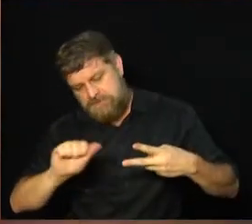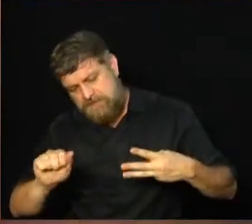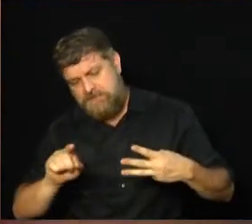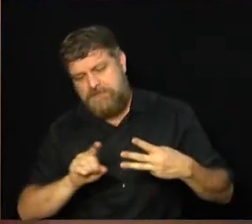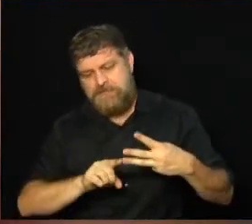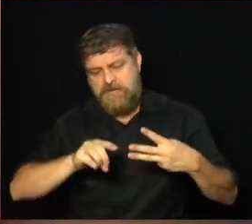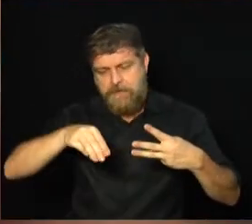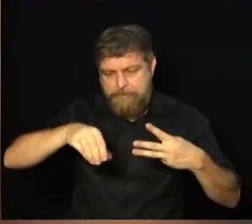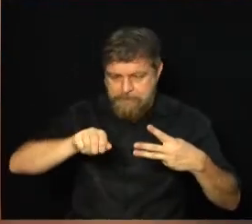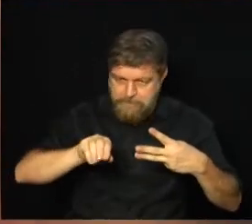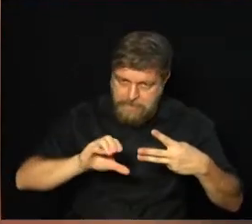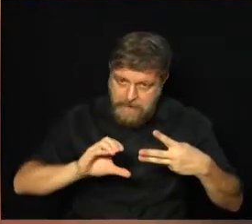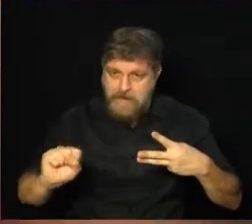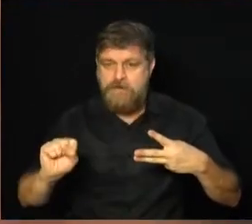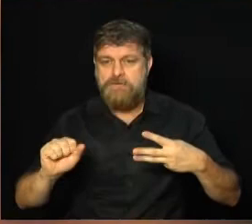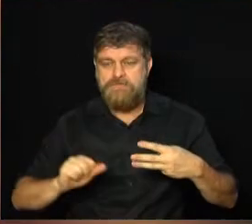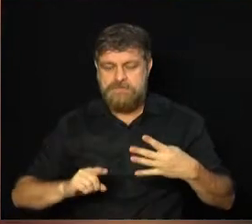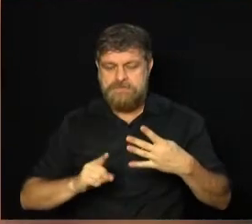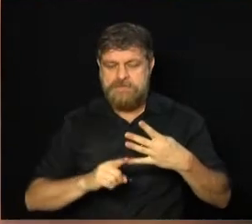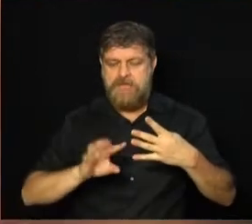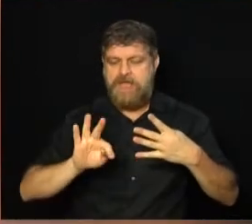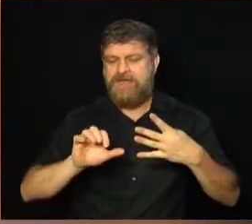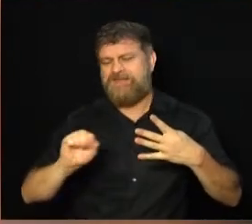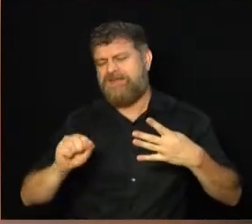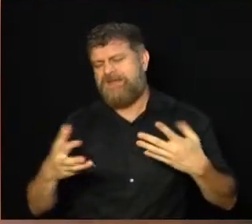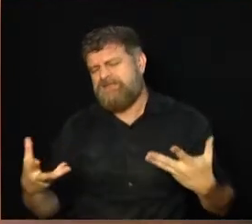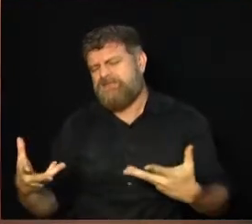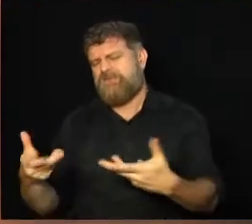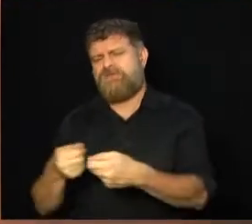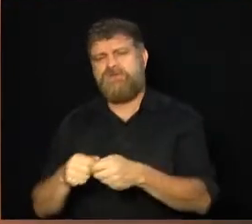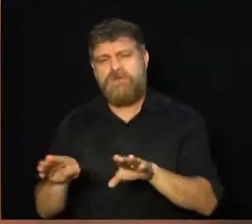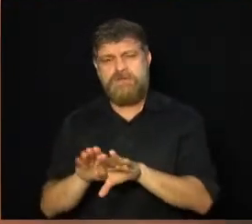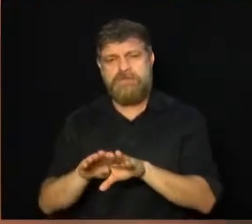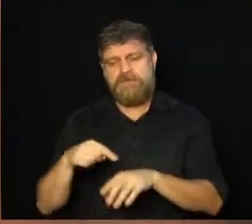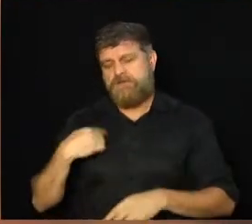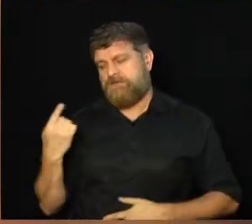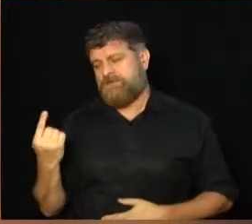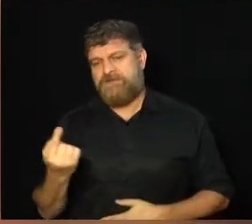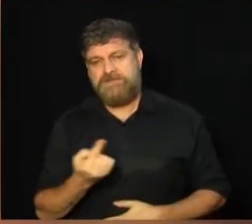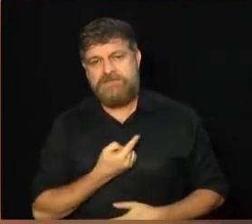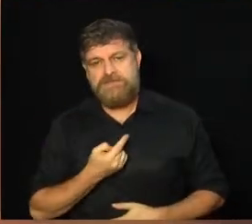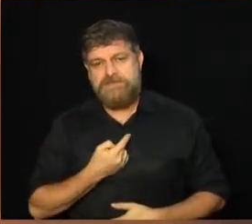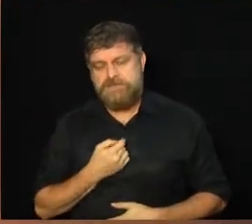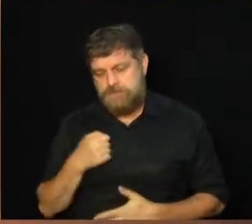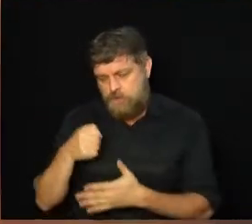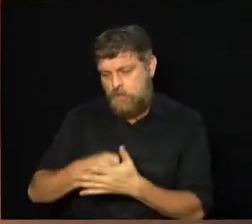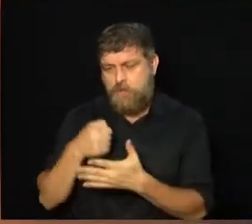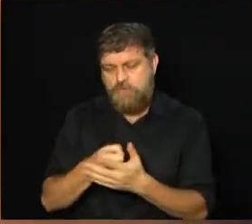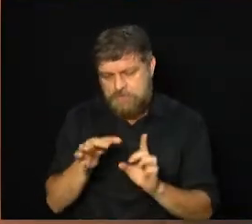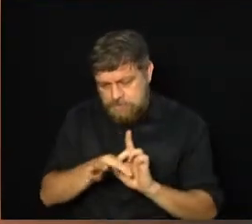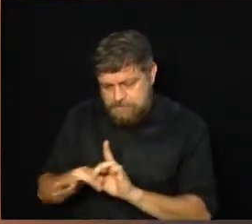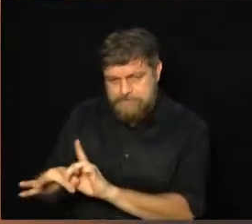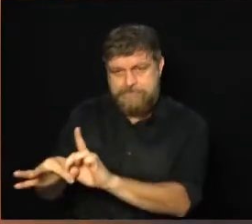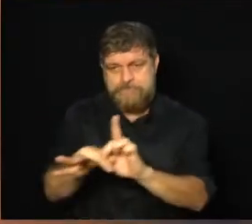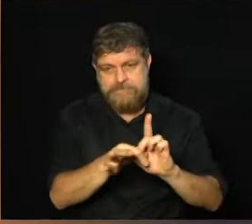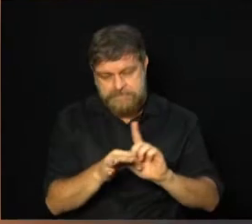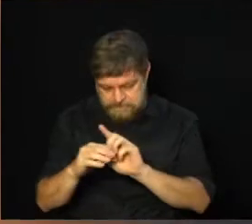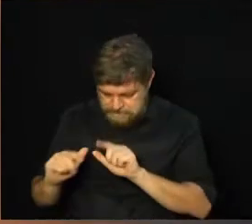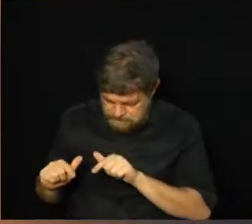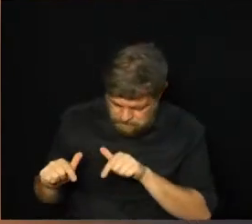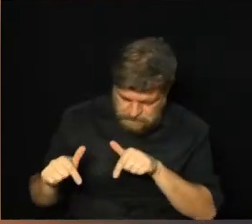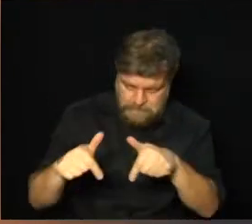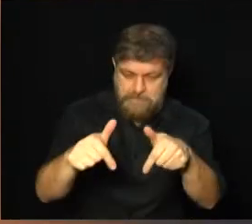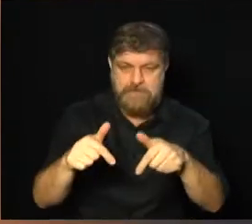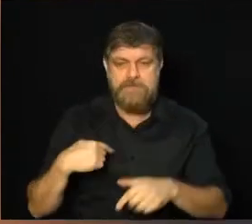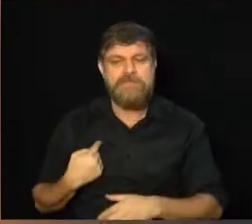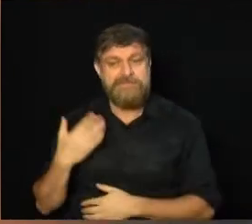e a Thais também, é outra maravilhosa, que a gente faz muita luta junto, a gente vai continuar fazendo luta, que